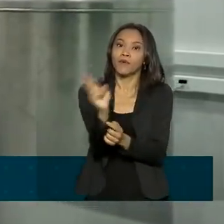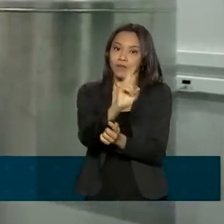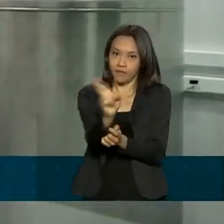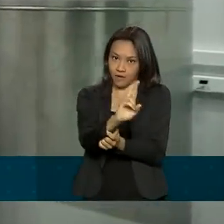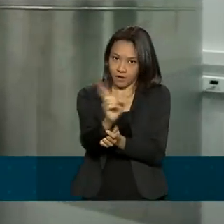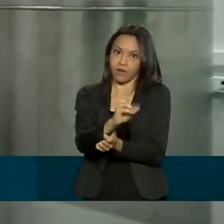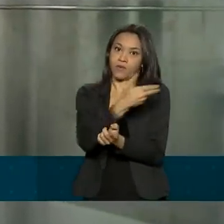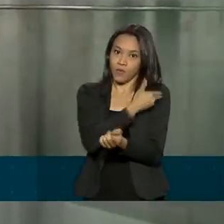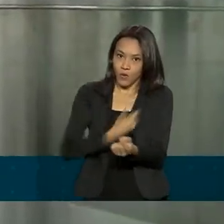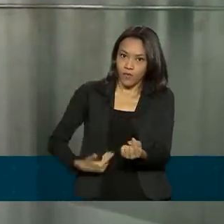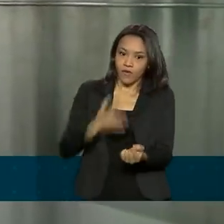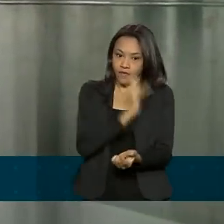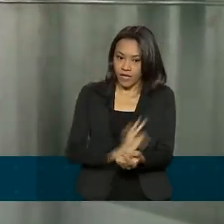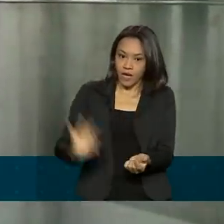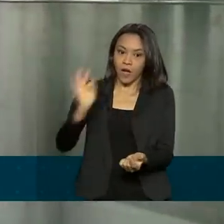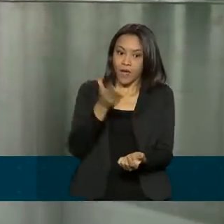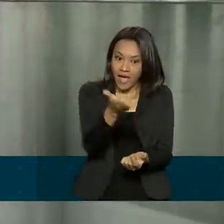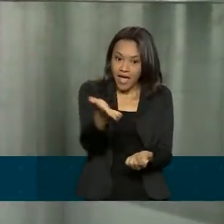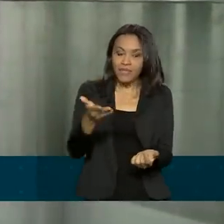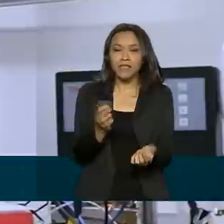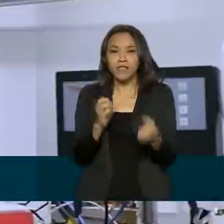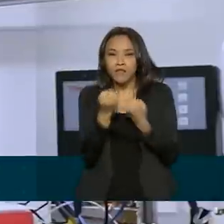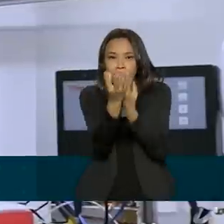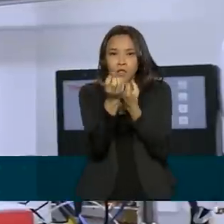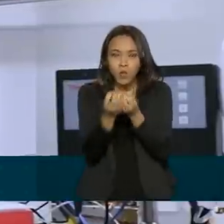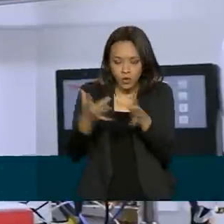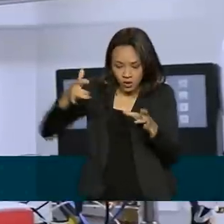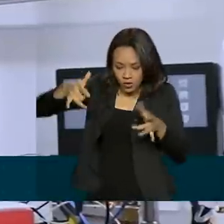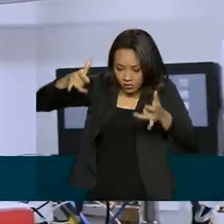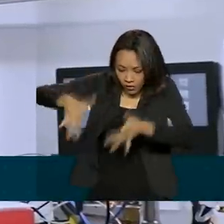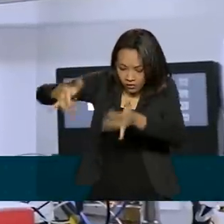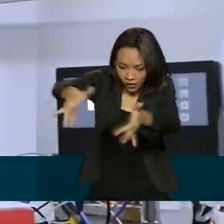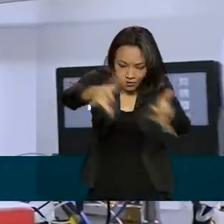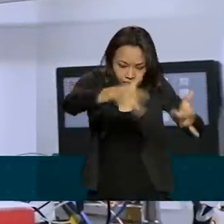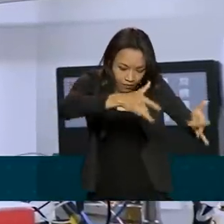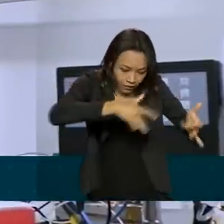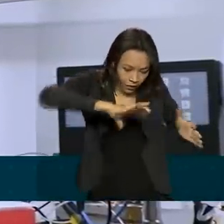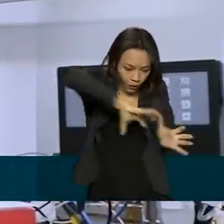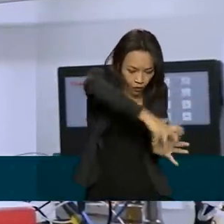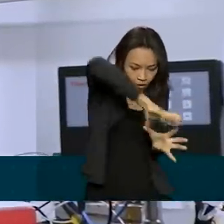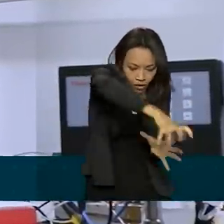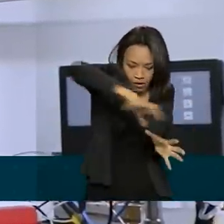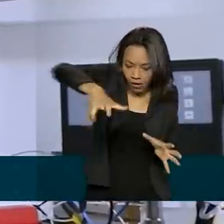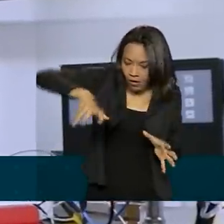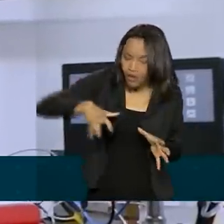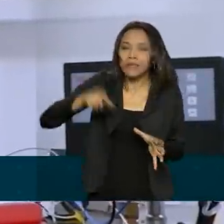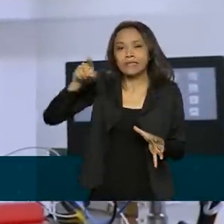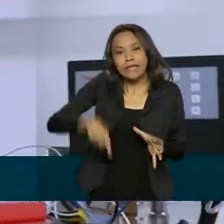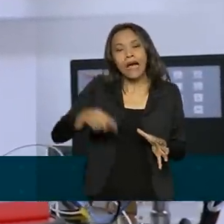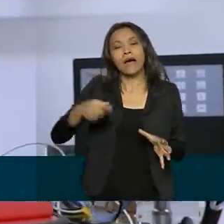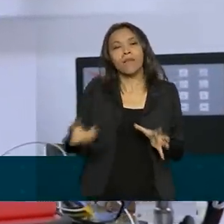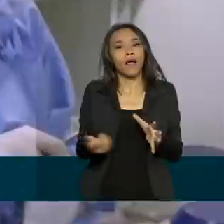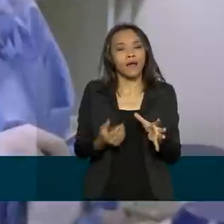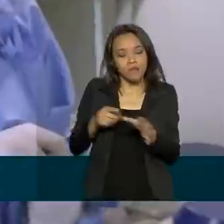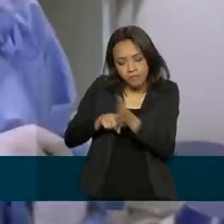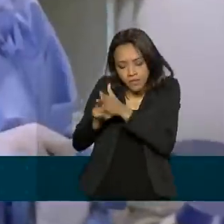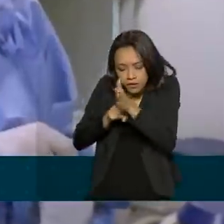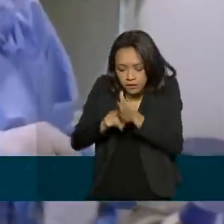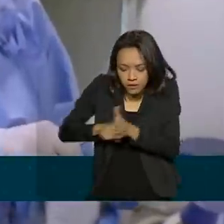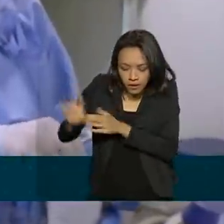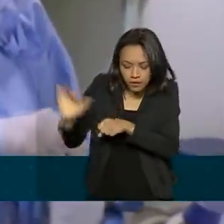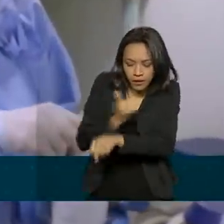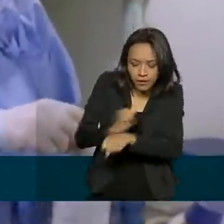Com os materiais biológicos e dados armazenados, os pesquisadores poderão desenvolver estratégias baseadas em